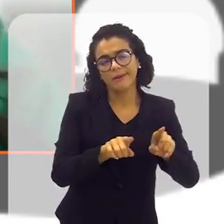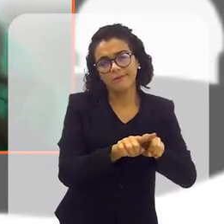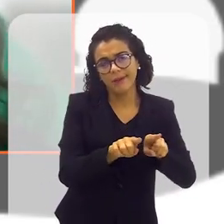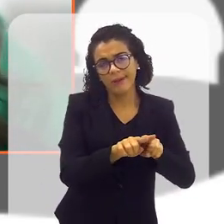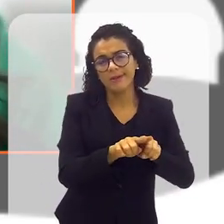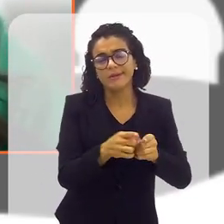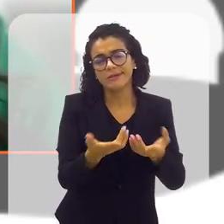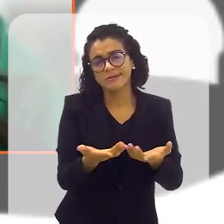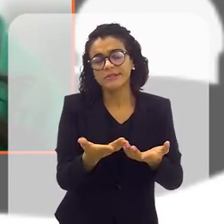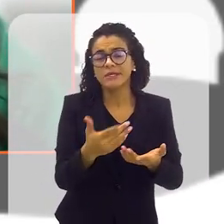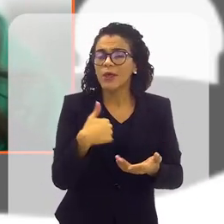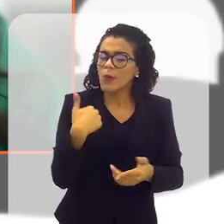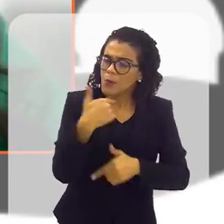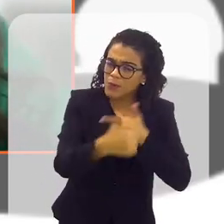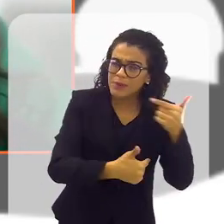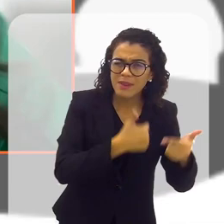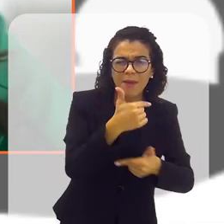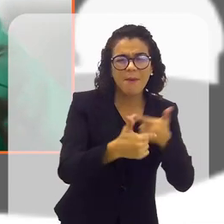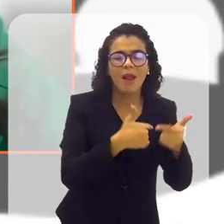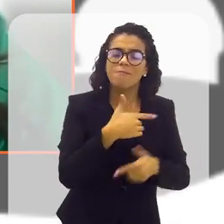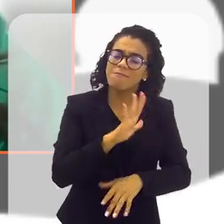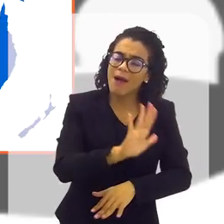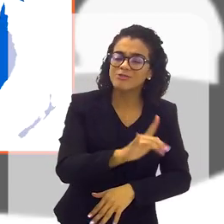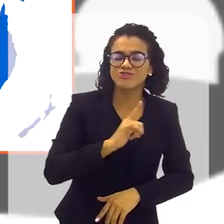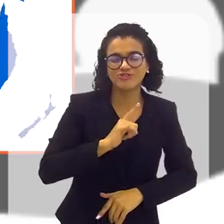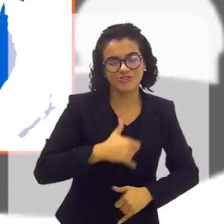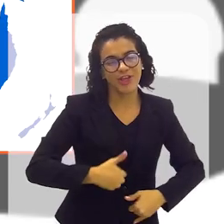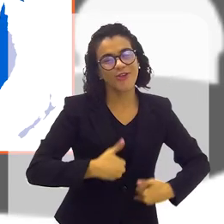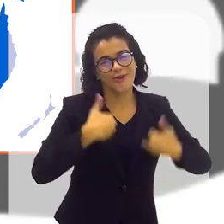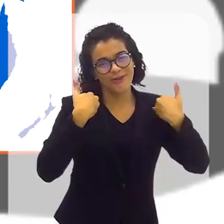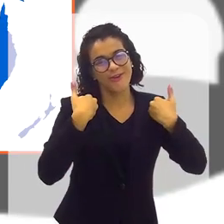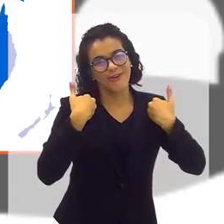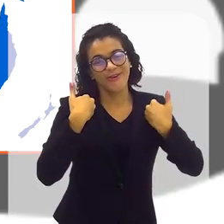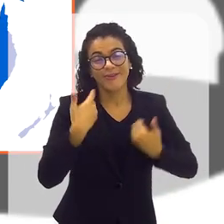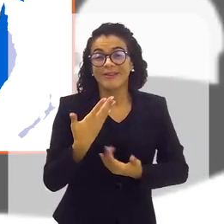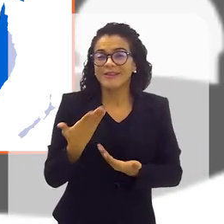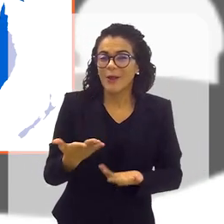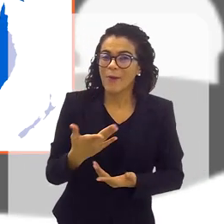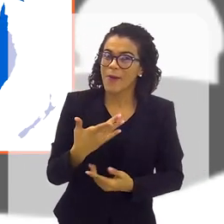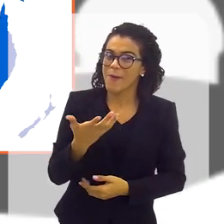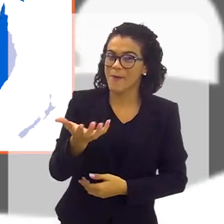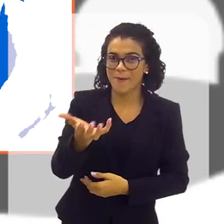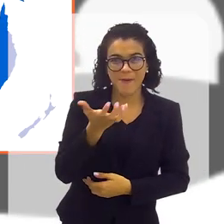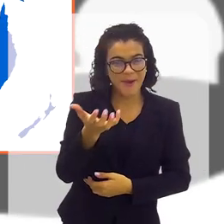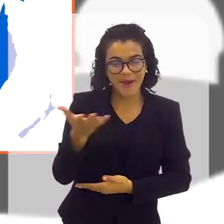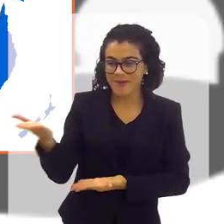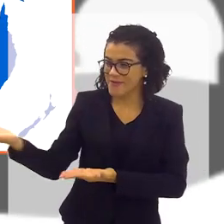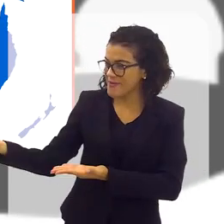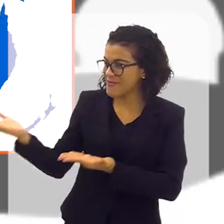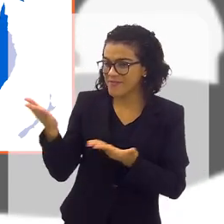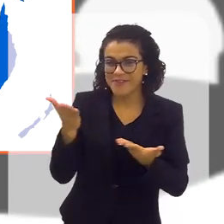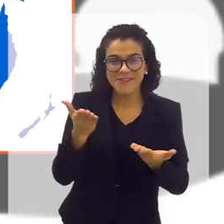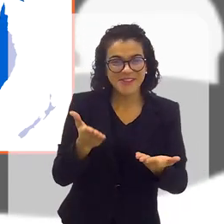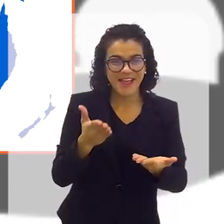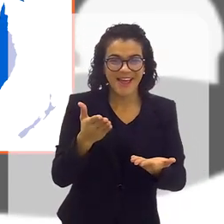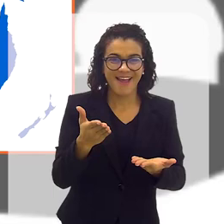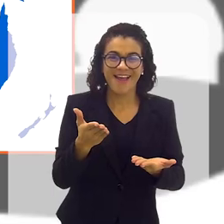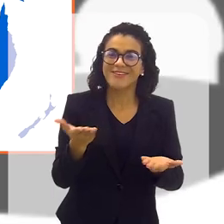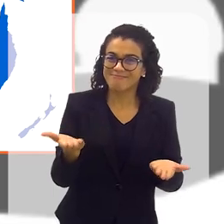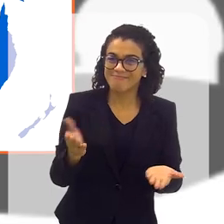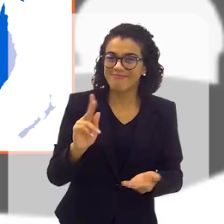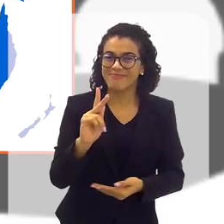demais. É um trabalho que eu tenho muito orgulho de fazer parte também. Ah, então, olha, eu faço questão de convidar a sua